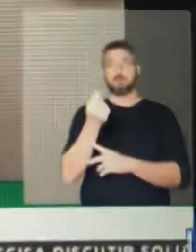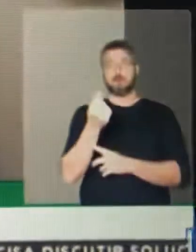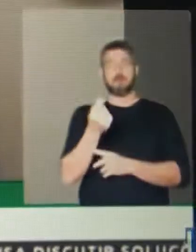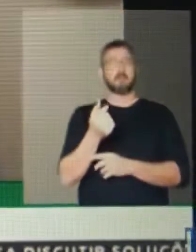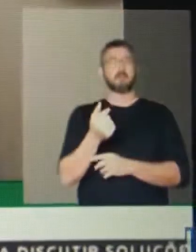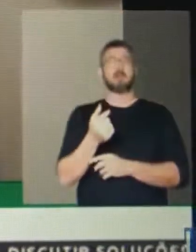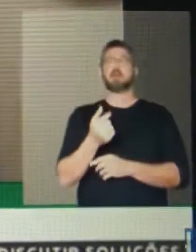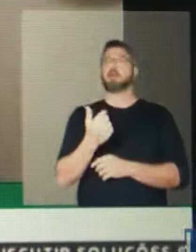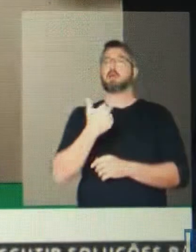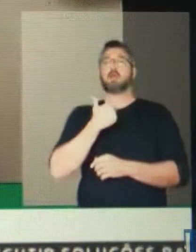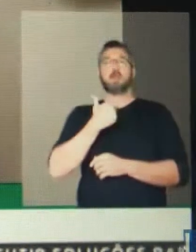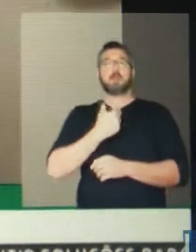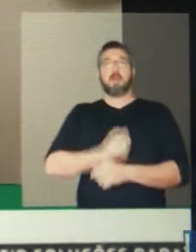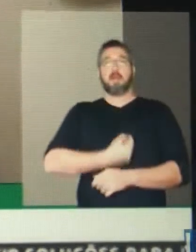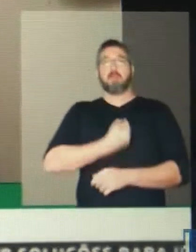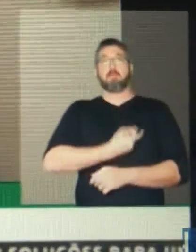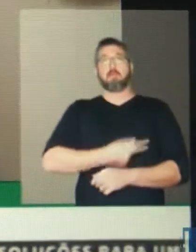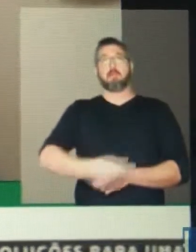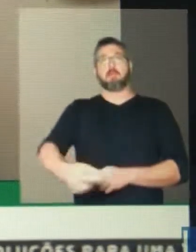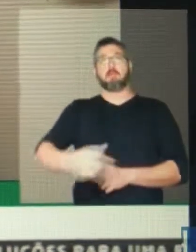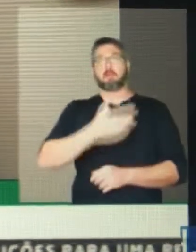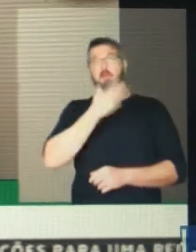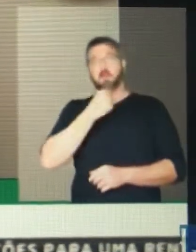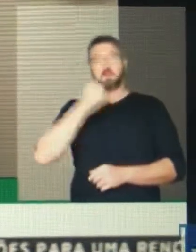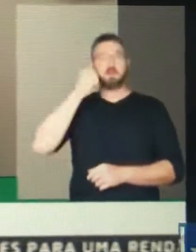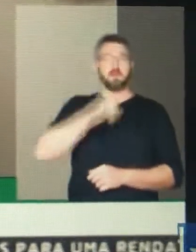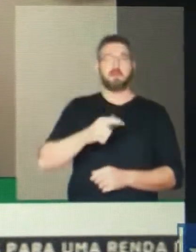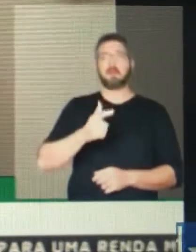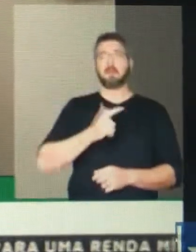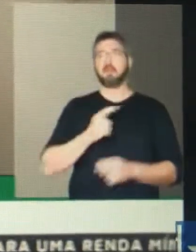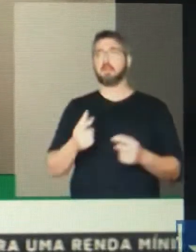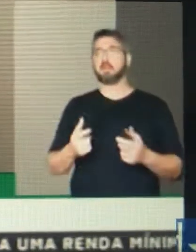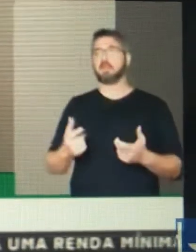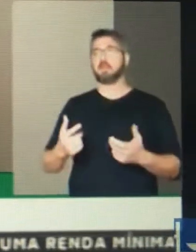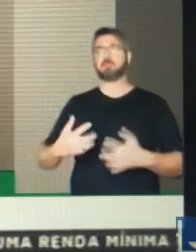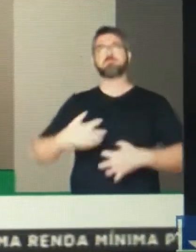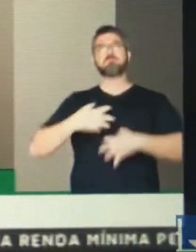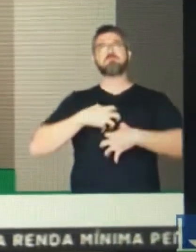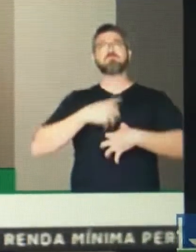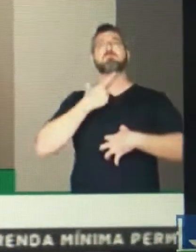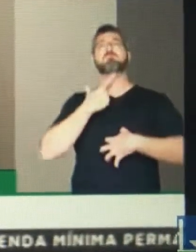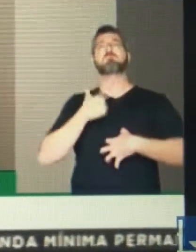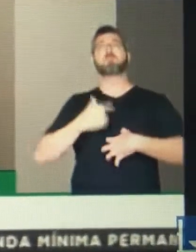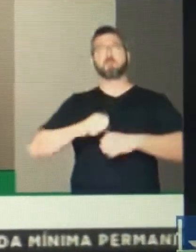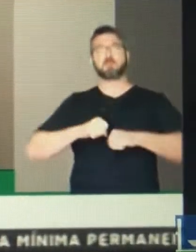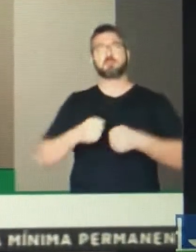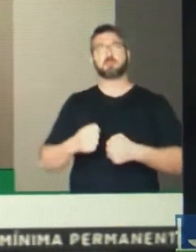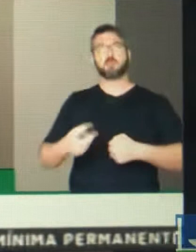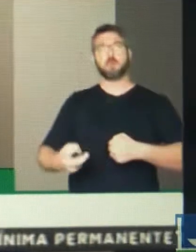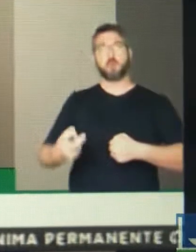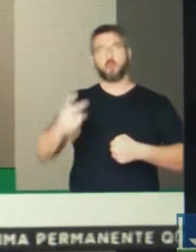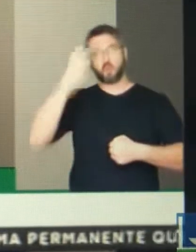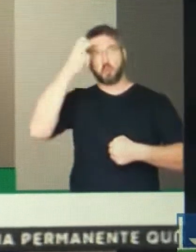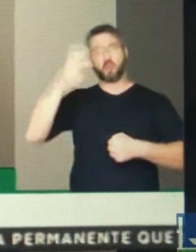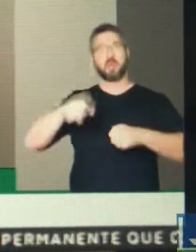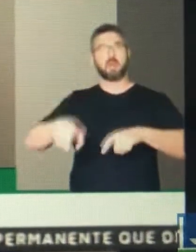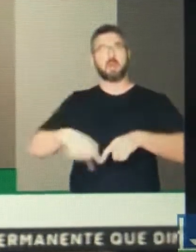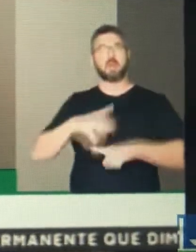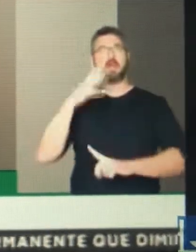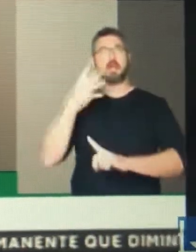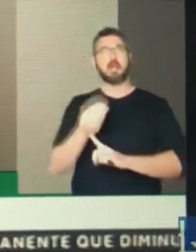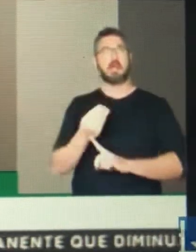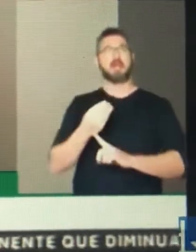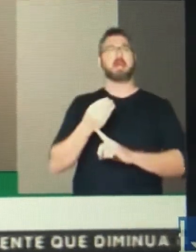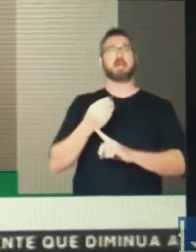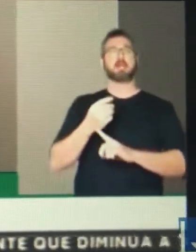de cultura na roça, na arte, na música, no artesanato. Talvez esses sejam os atributos que